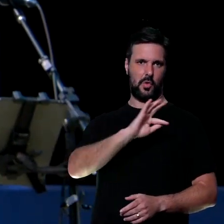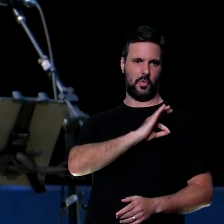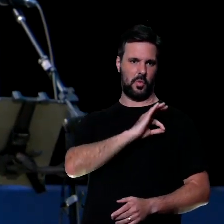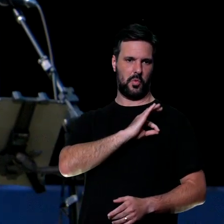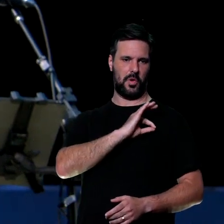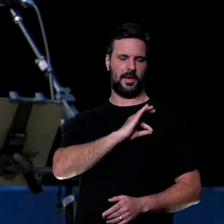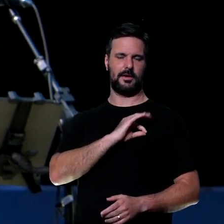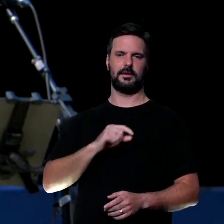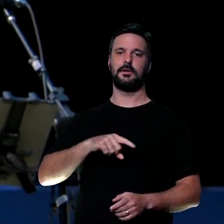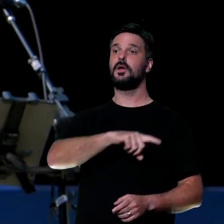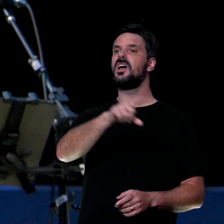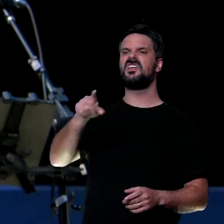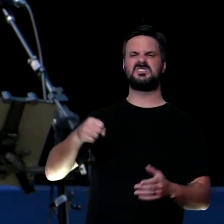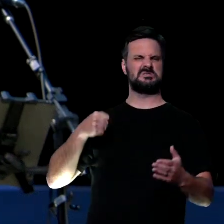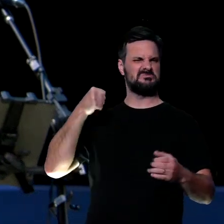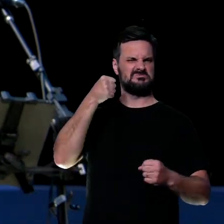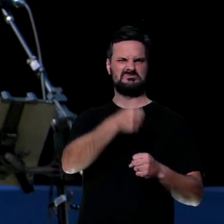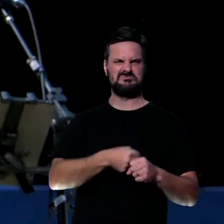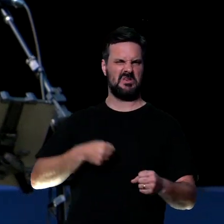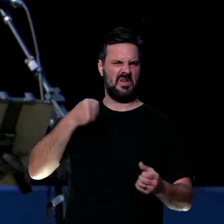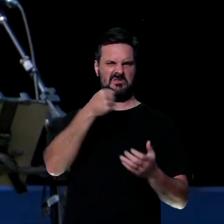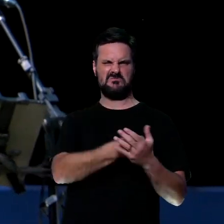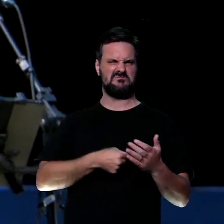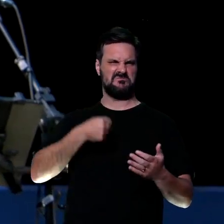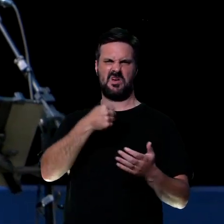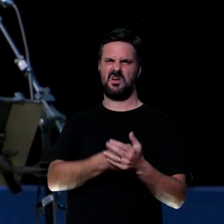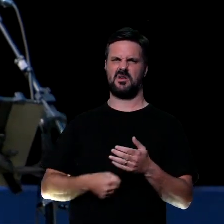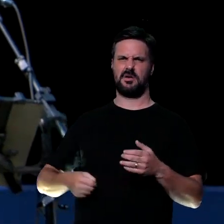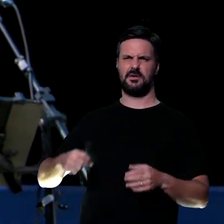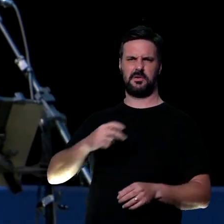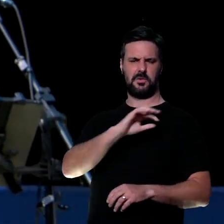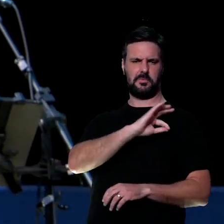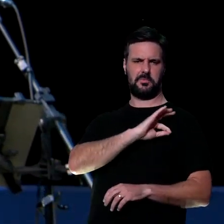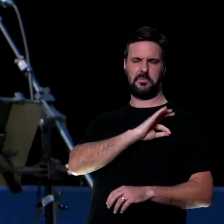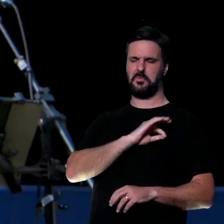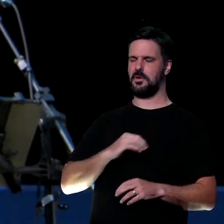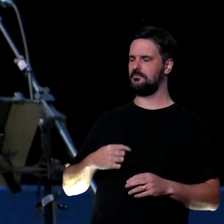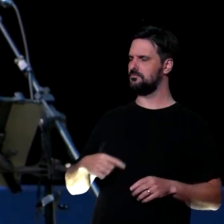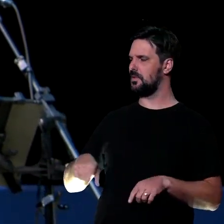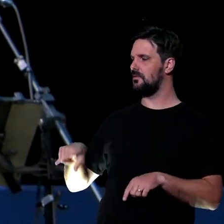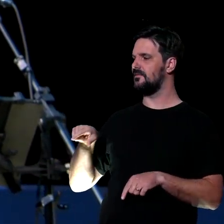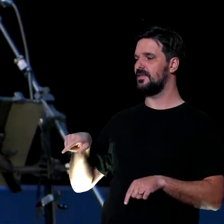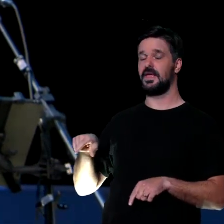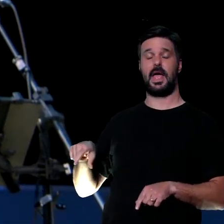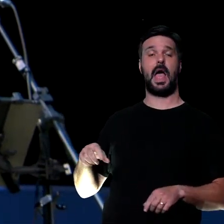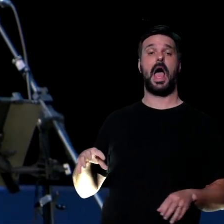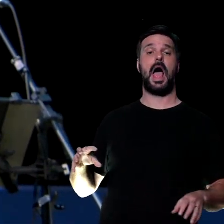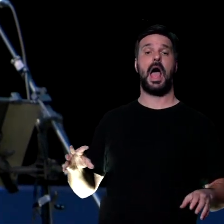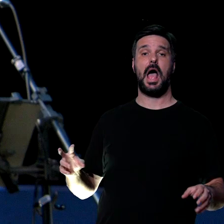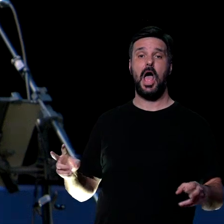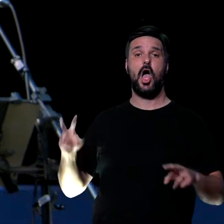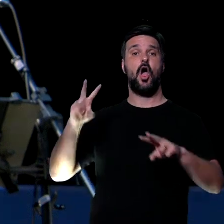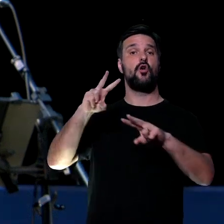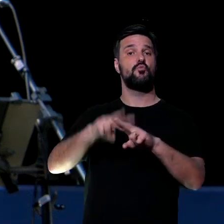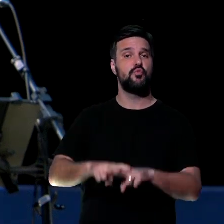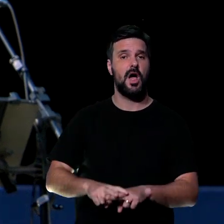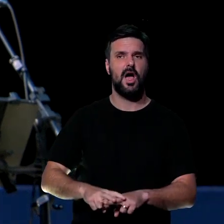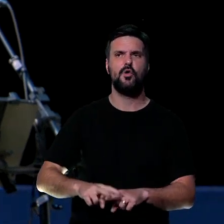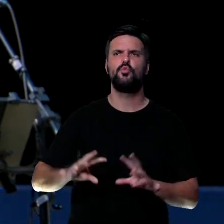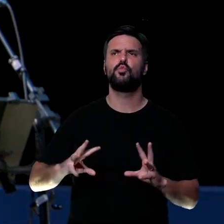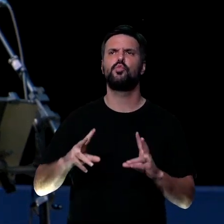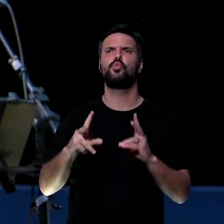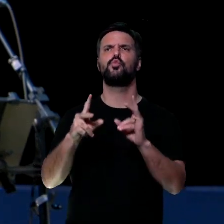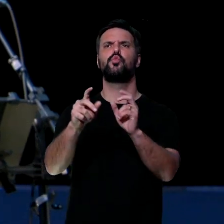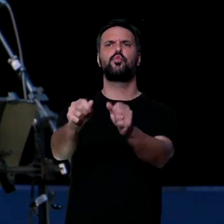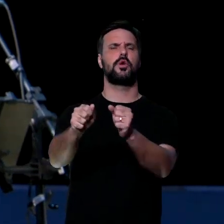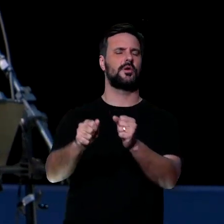me preocupei. Os caras se quebrando lá. E eu, assim, comendo meu lanche, meu pai do lado. Falei, cara, qualquer coisa, meu pai prende todo mundo. Entendeu? É isso.